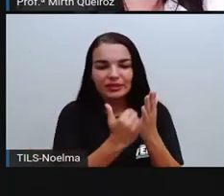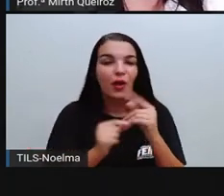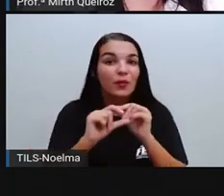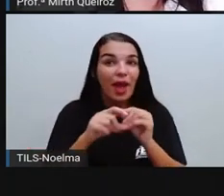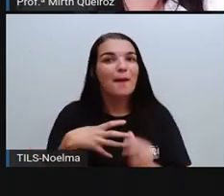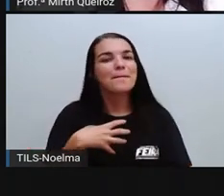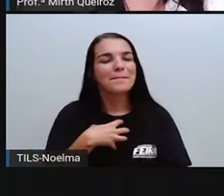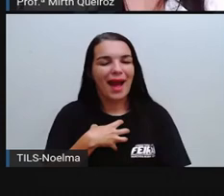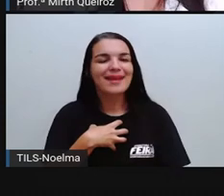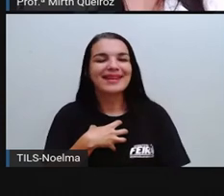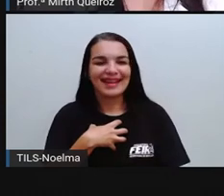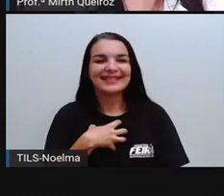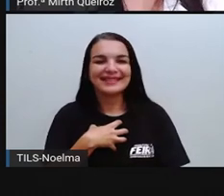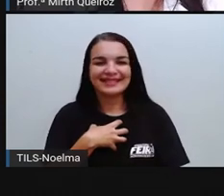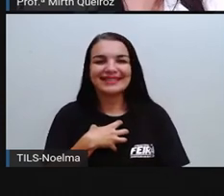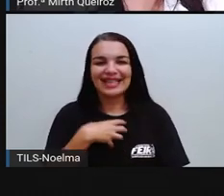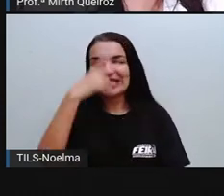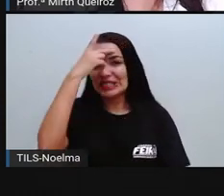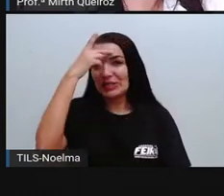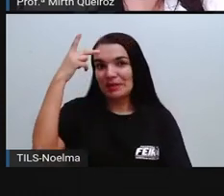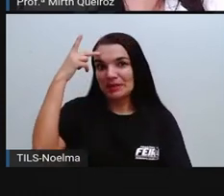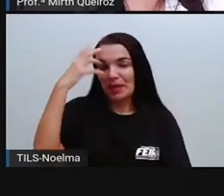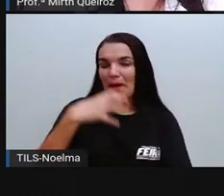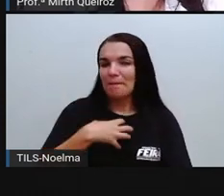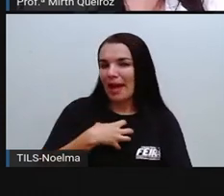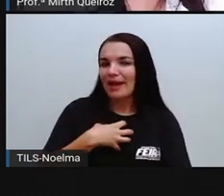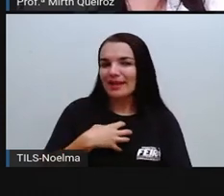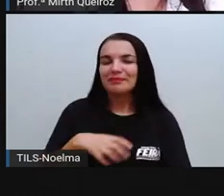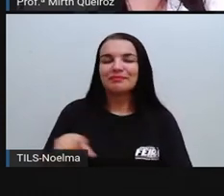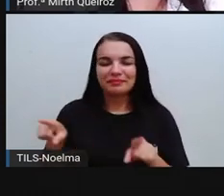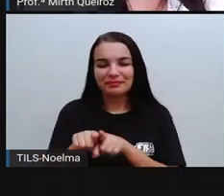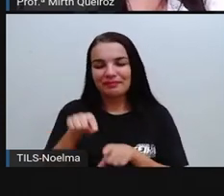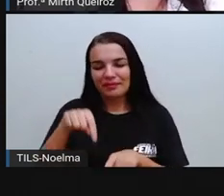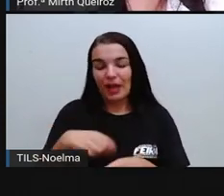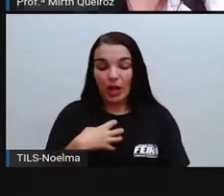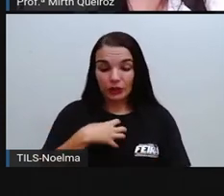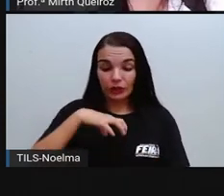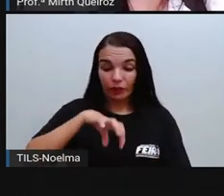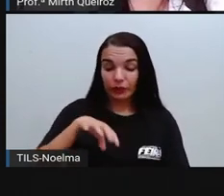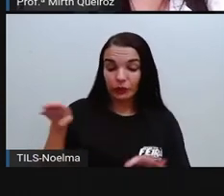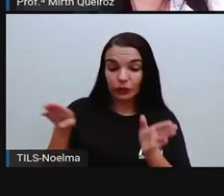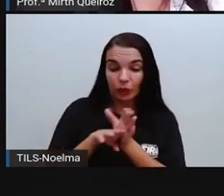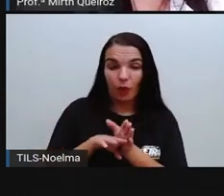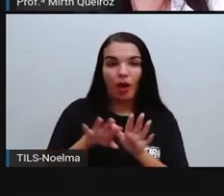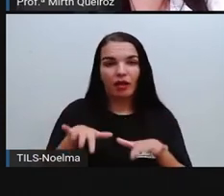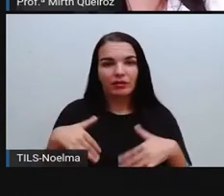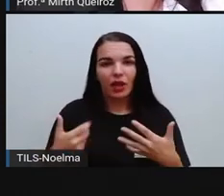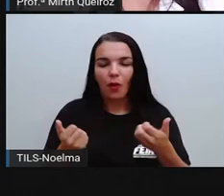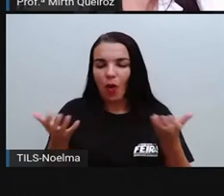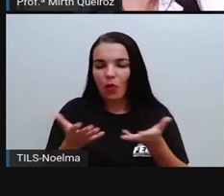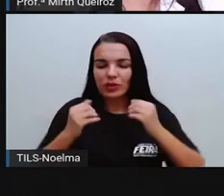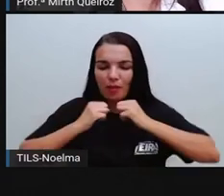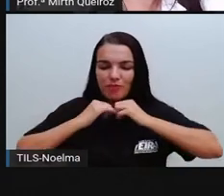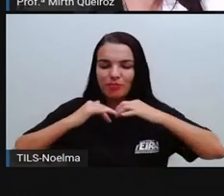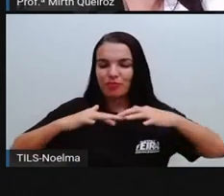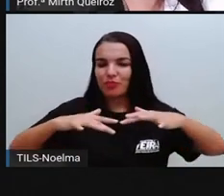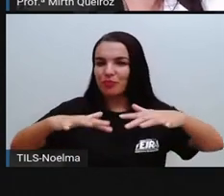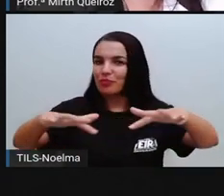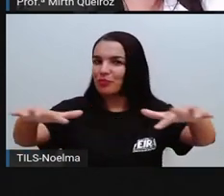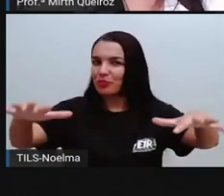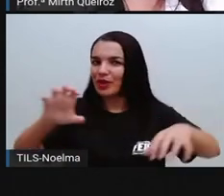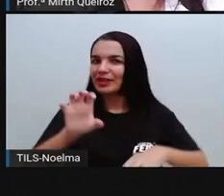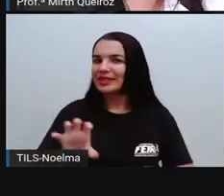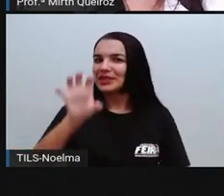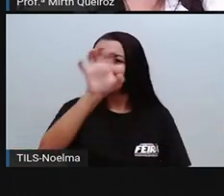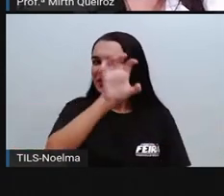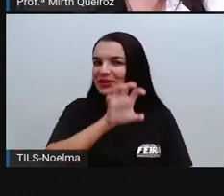baianos, né? Uma vez que iniciou-se aí na cidade de Salvador e hoje já está em várias regiões,